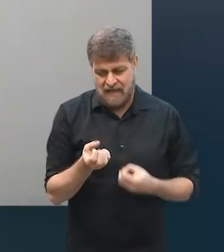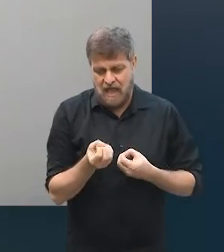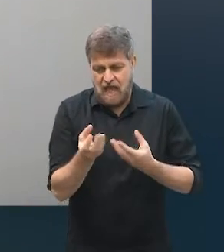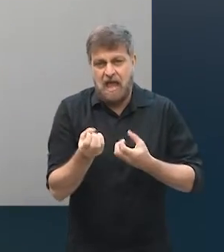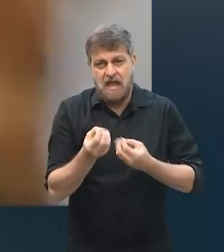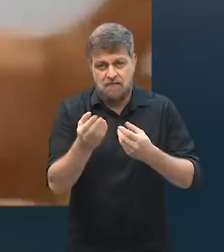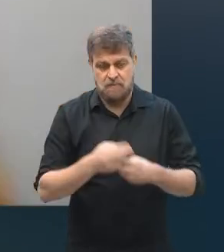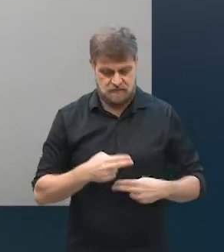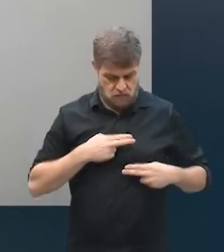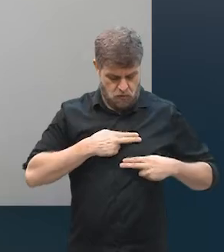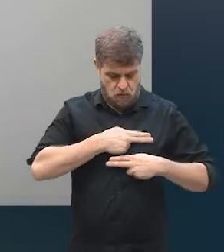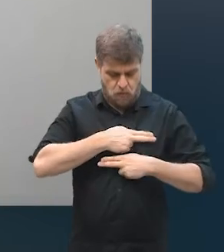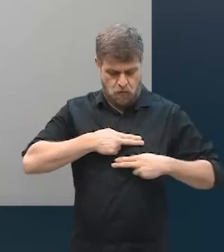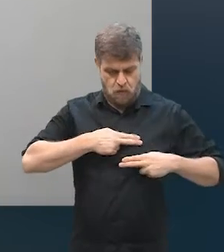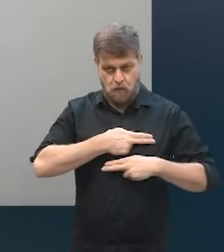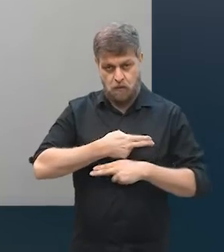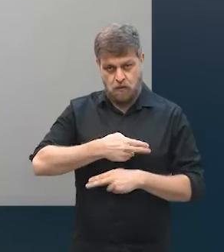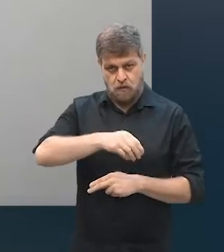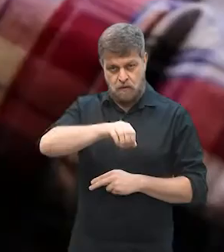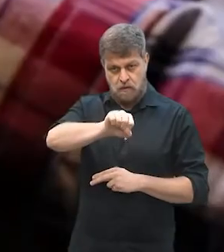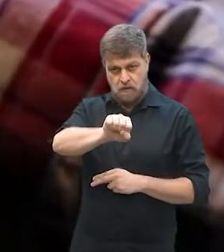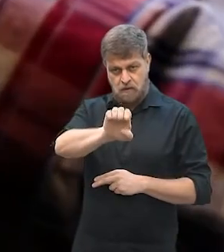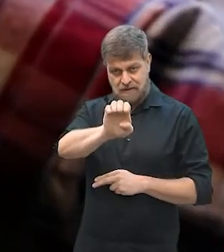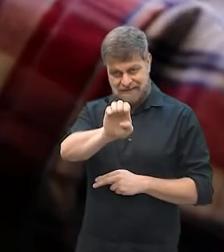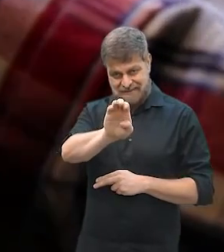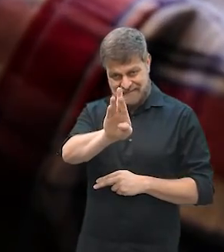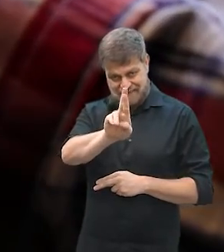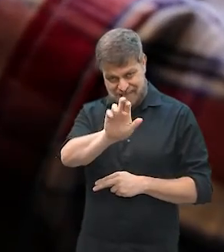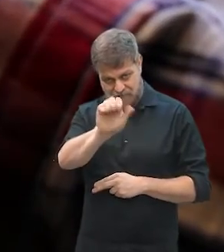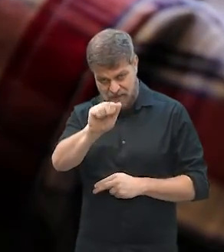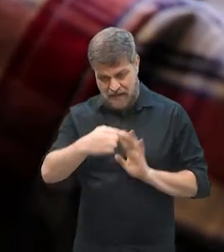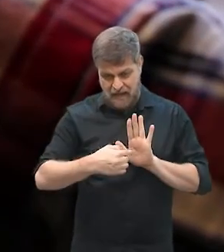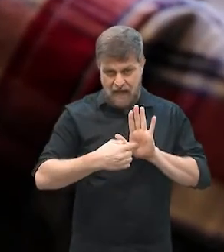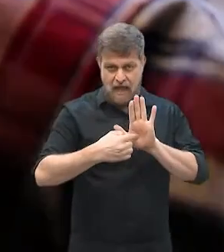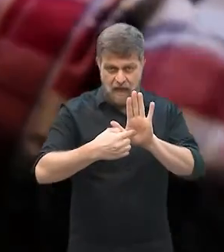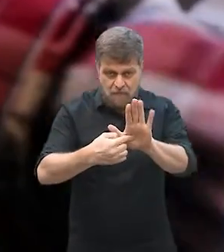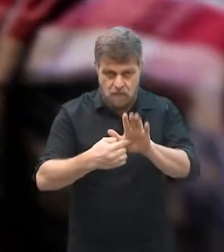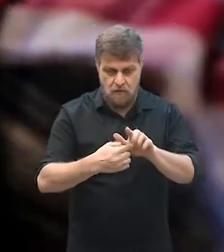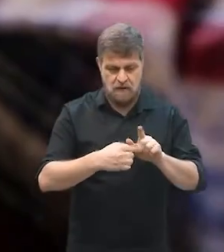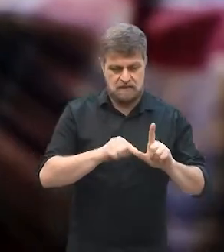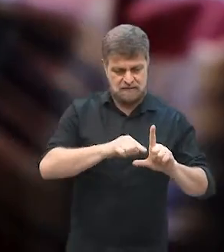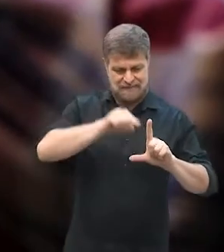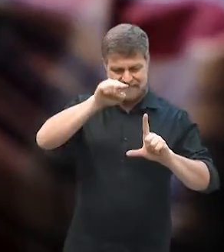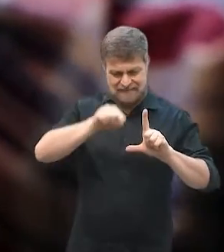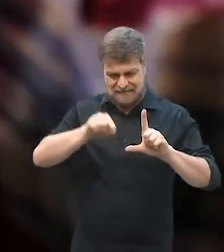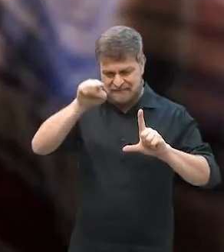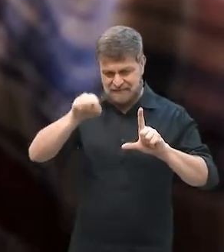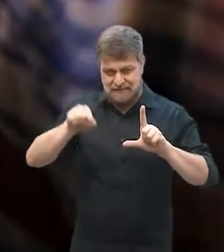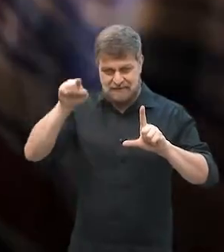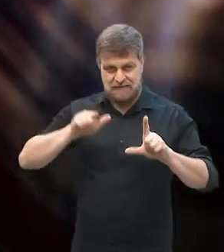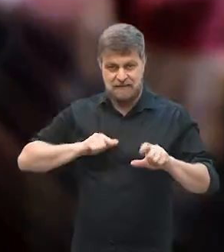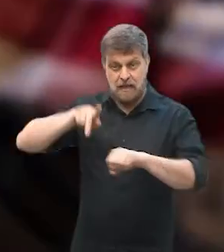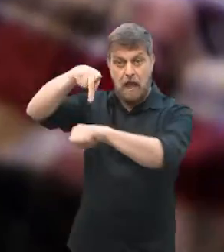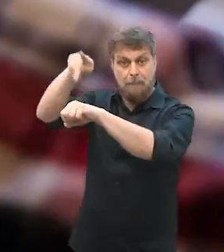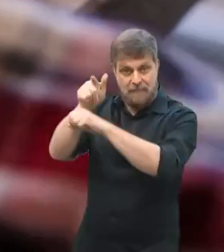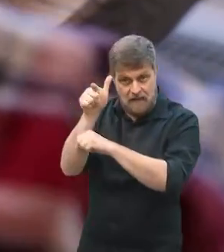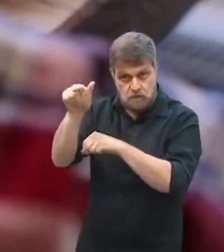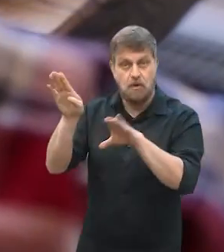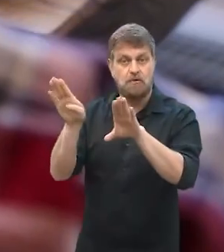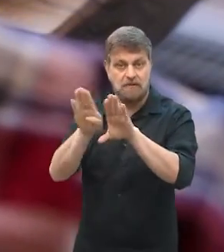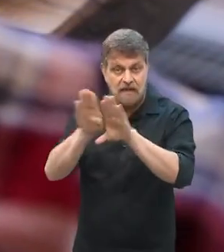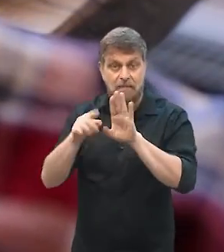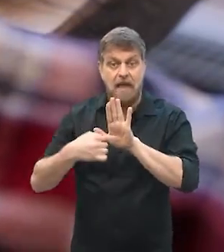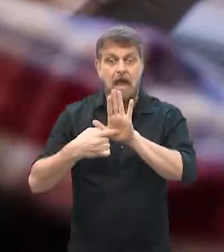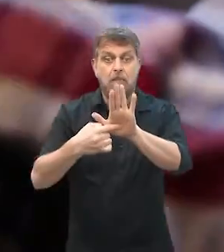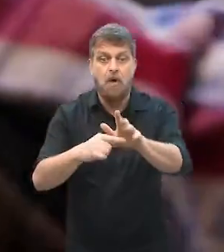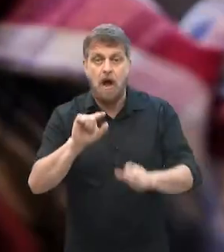né, o próprio Sebrae trabalha muito nesse sentido, com indicadores, existem organismos internacionais que mostram que muitos